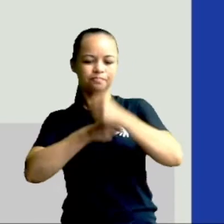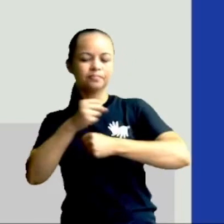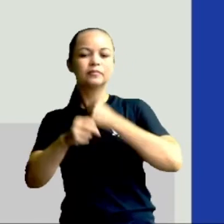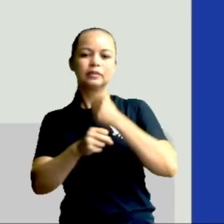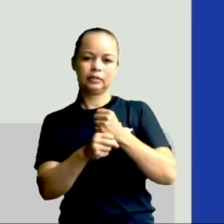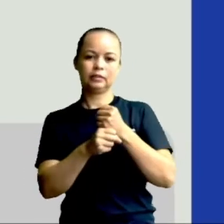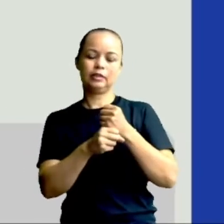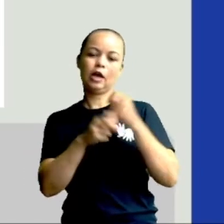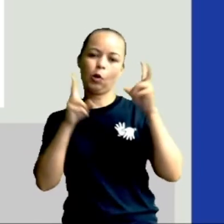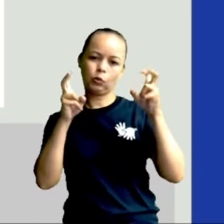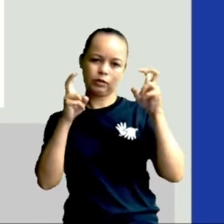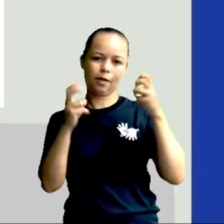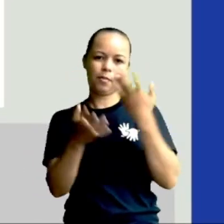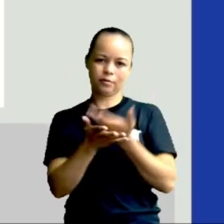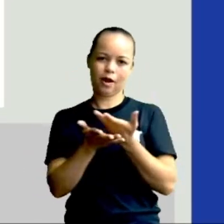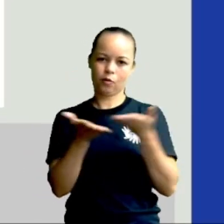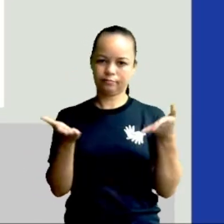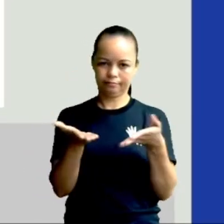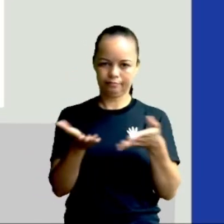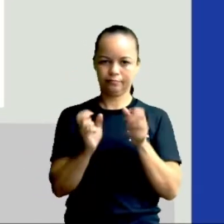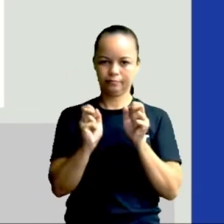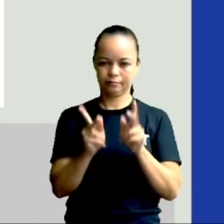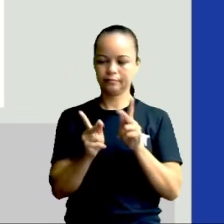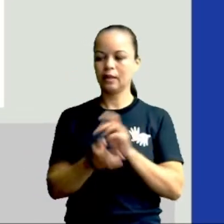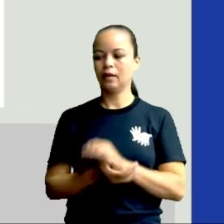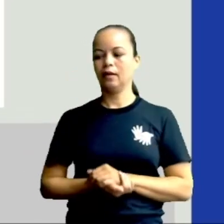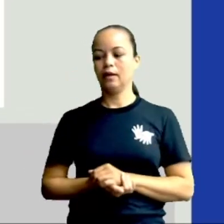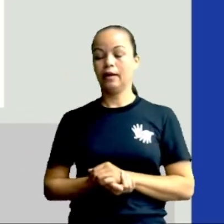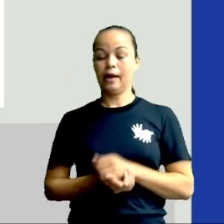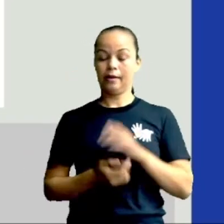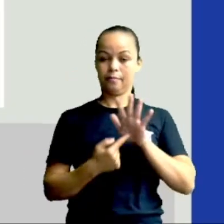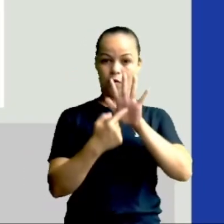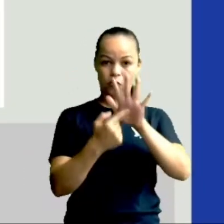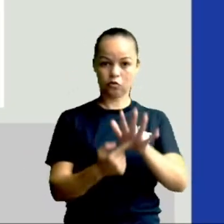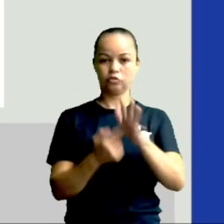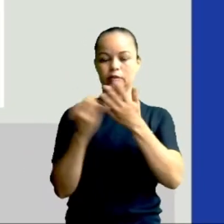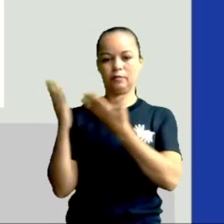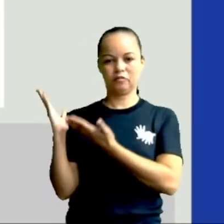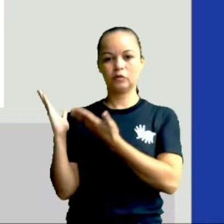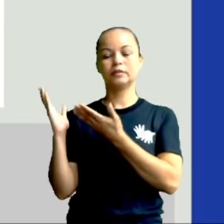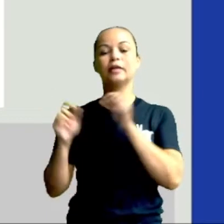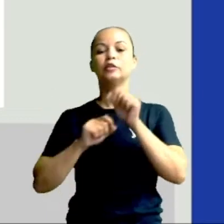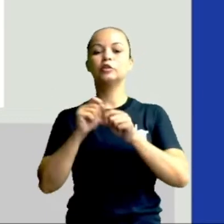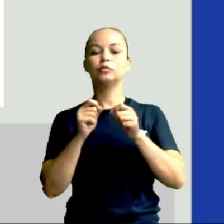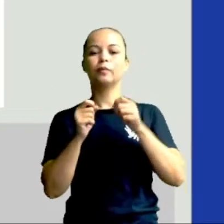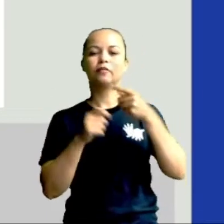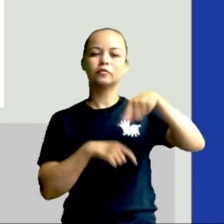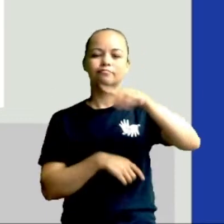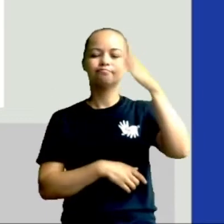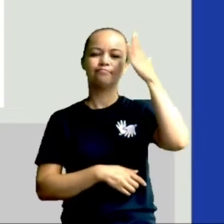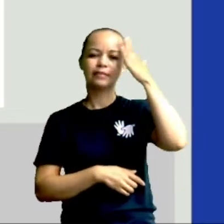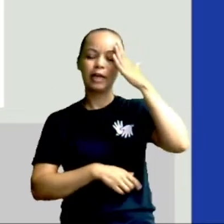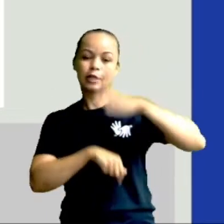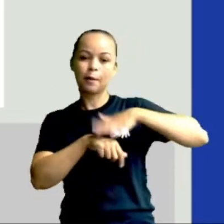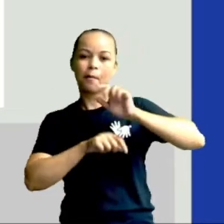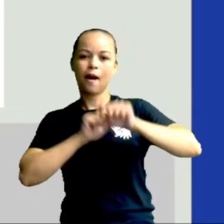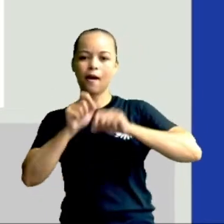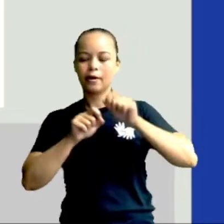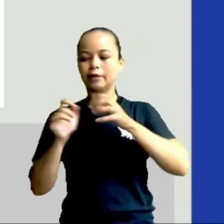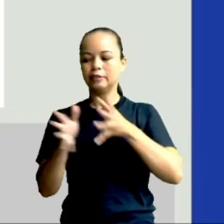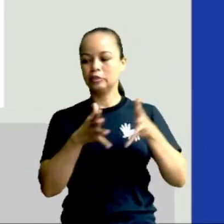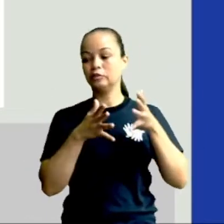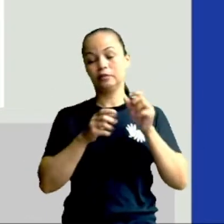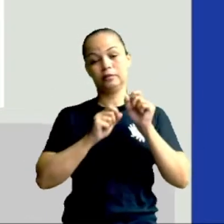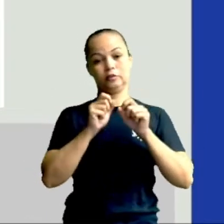que é o tema da nossa aula, tá? Ó, aí é um esquemazinho só para vocês entenderem melhor o movimento de rotação e de